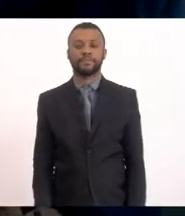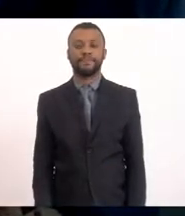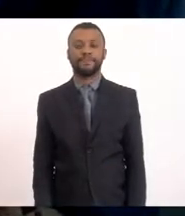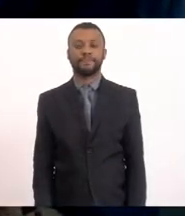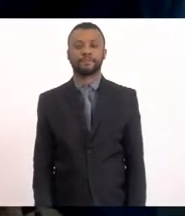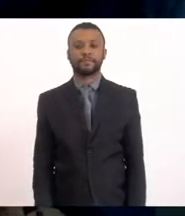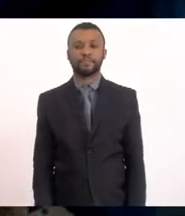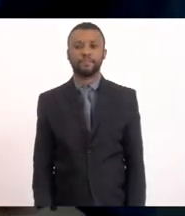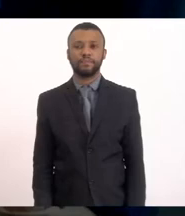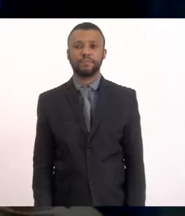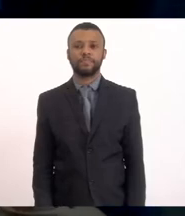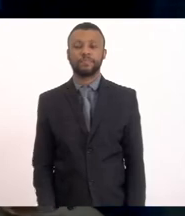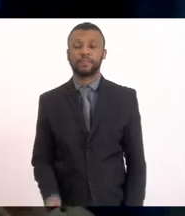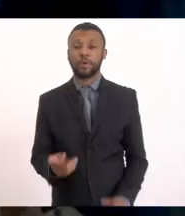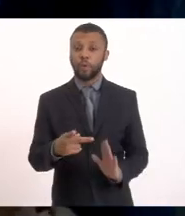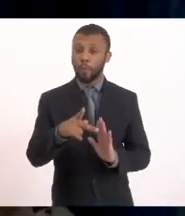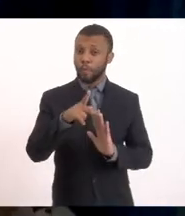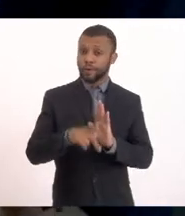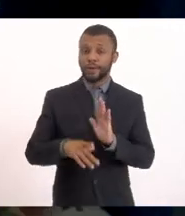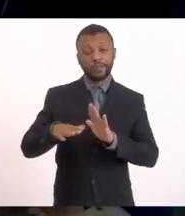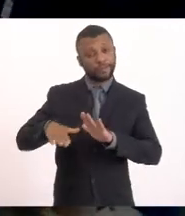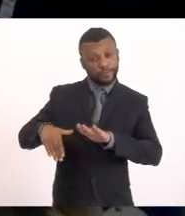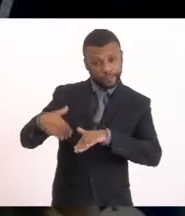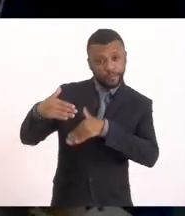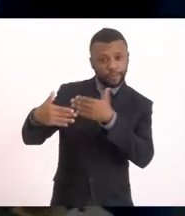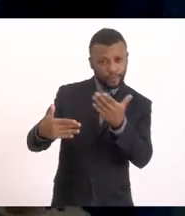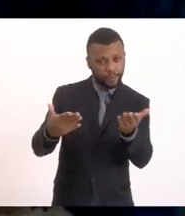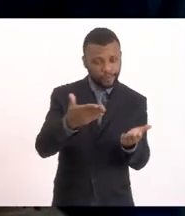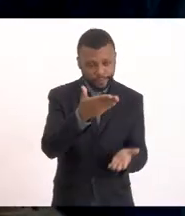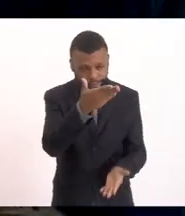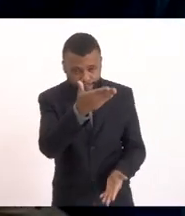Esse foi o projeto desenvolvido Pode passar